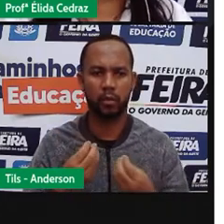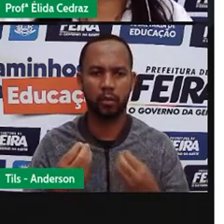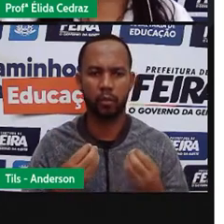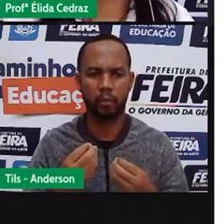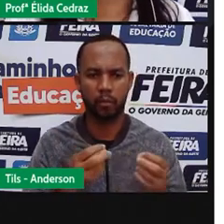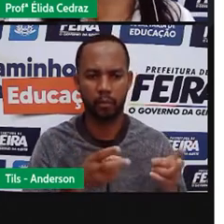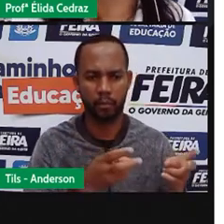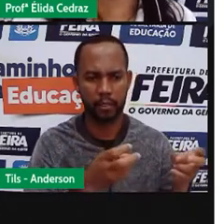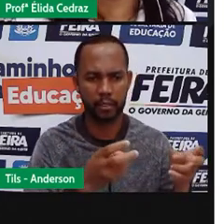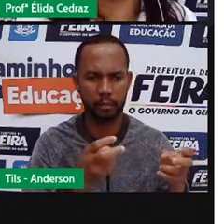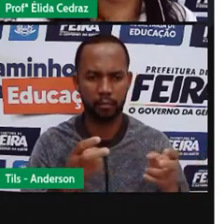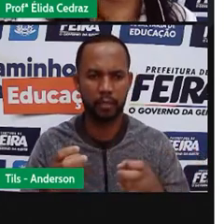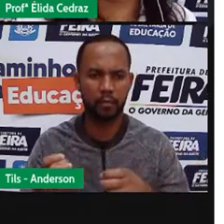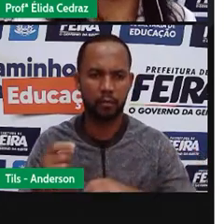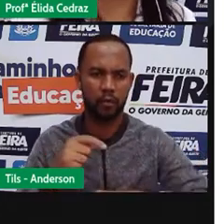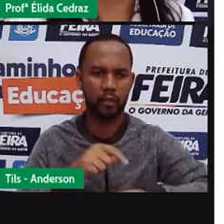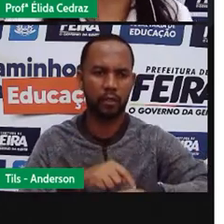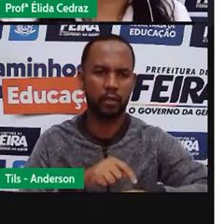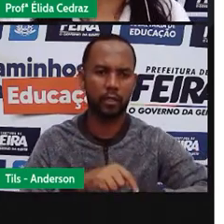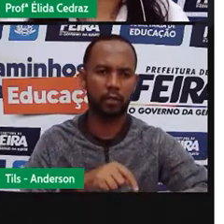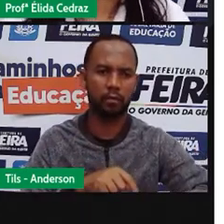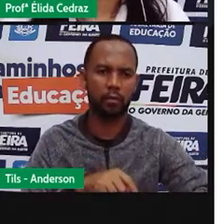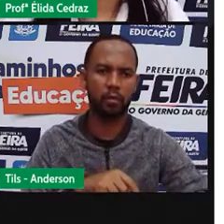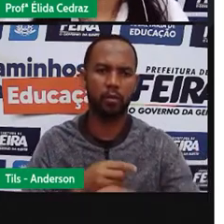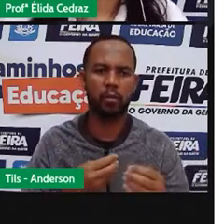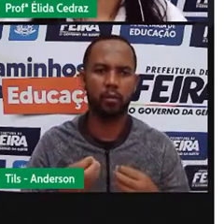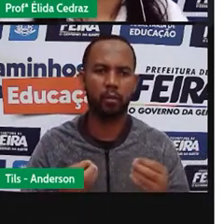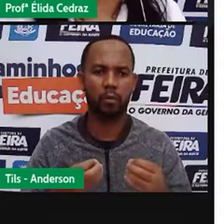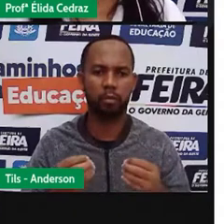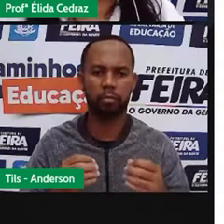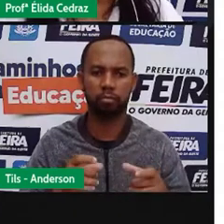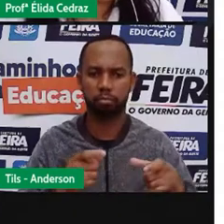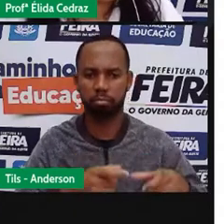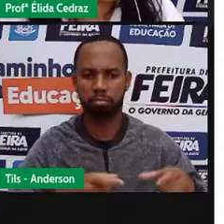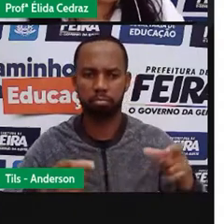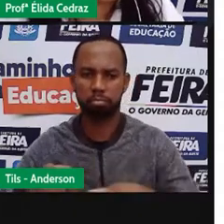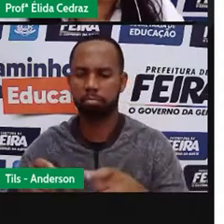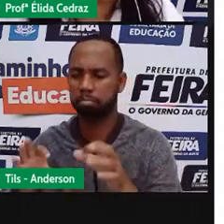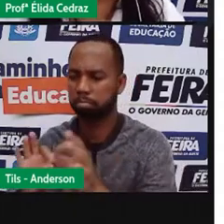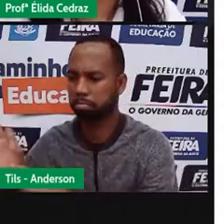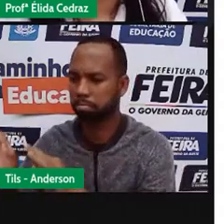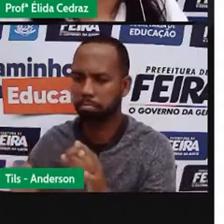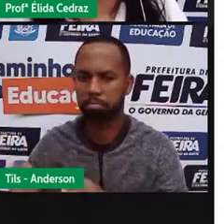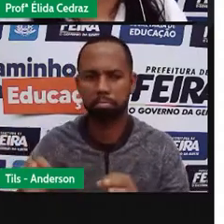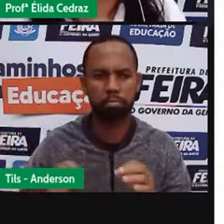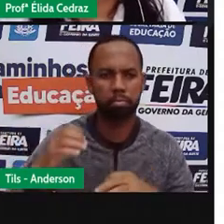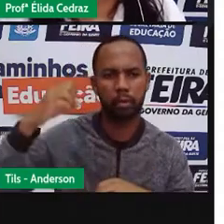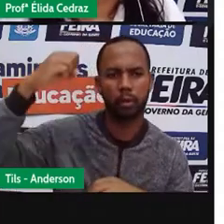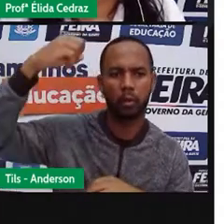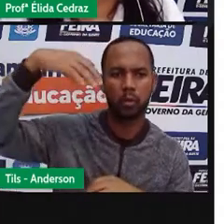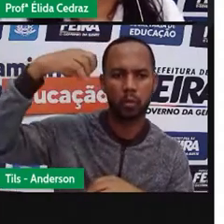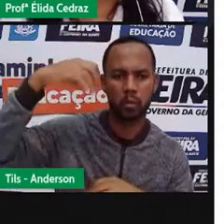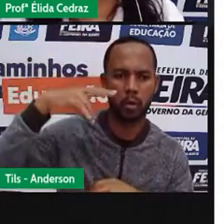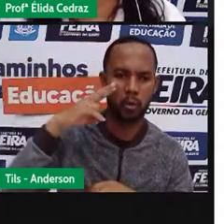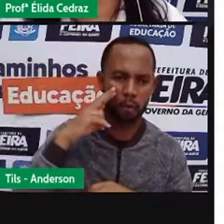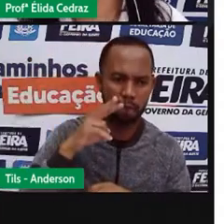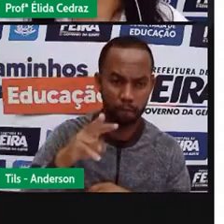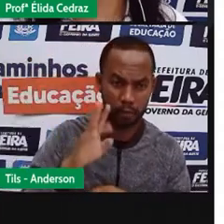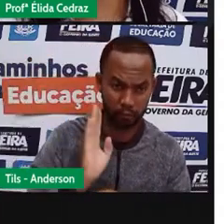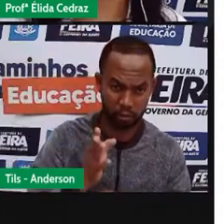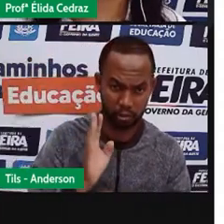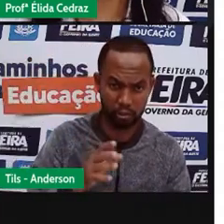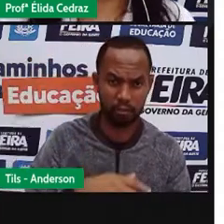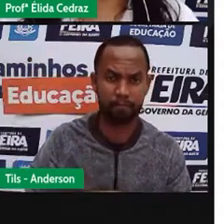observando a passagem do tempo através do movimento aparente do Sol? E aí, já esteve?